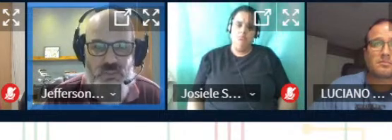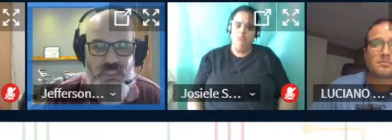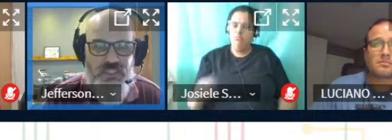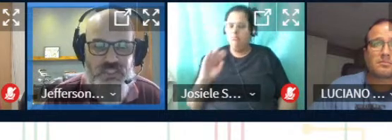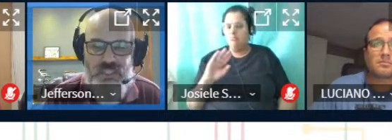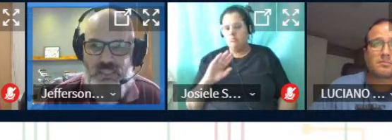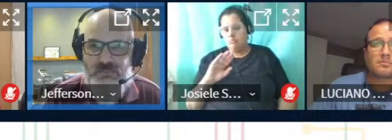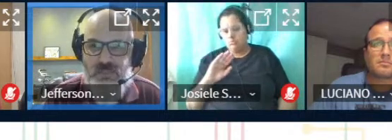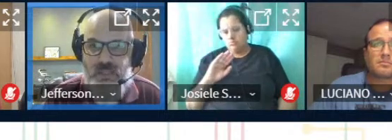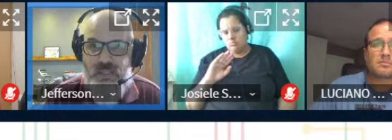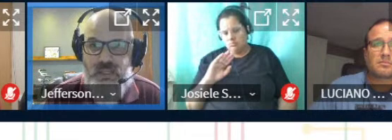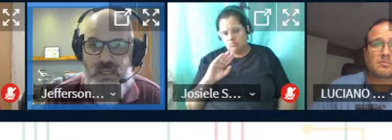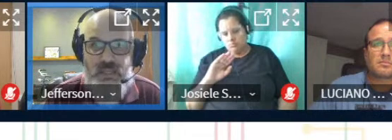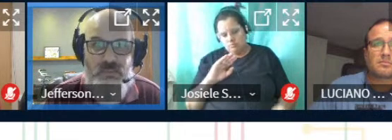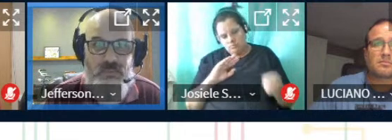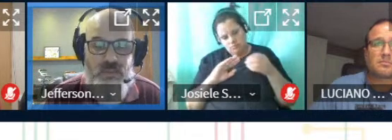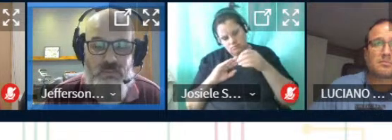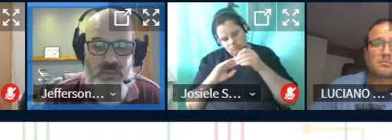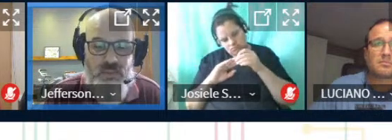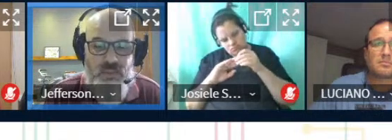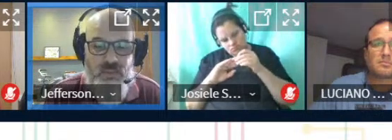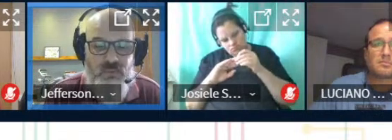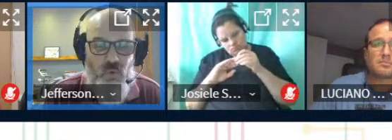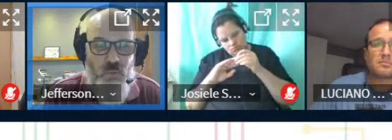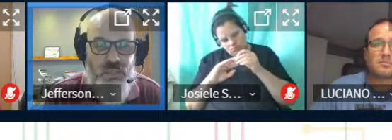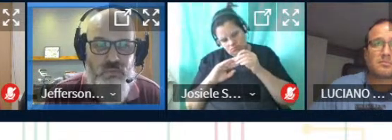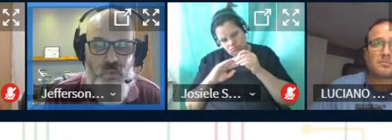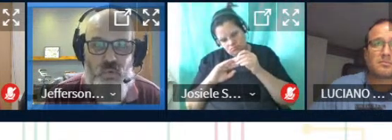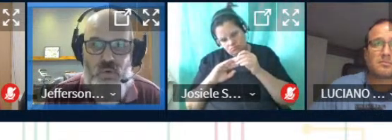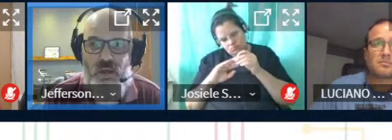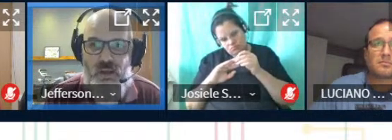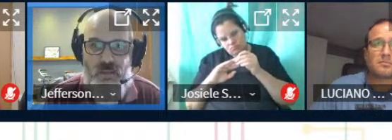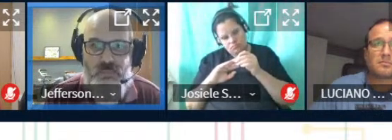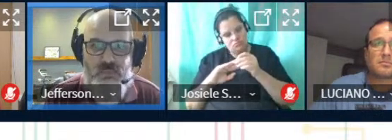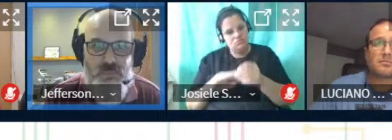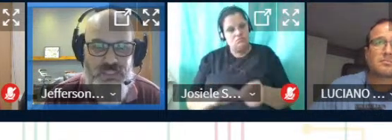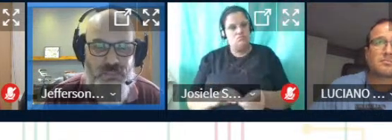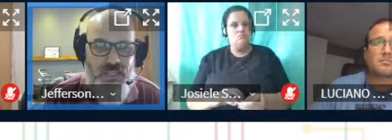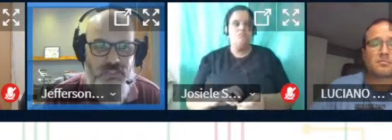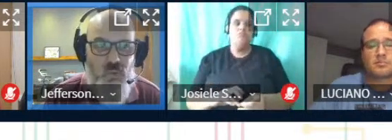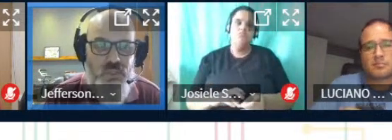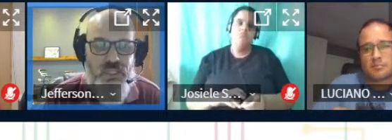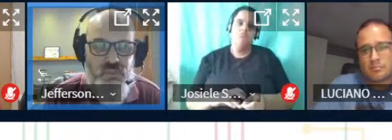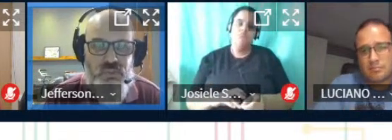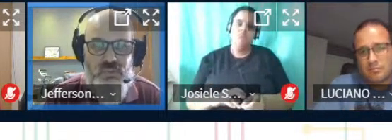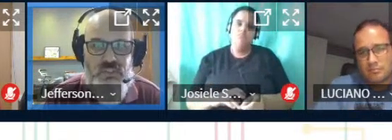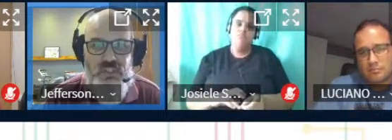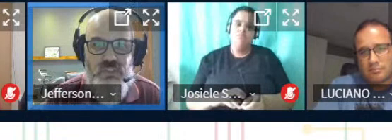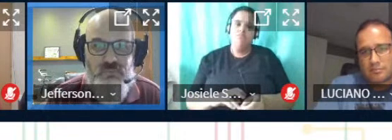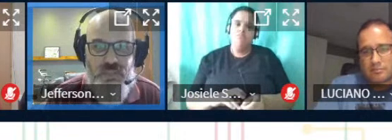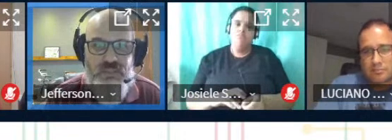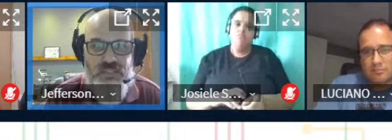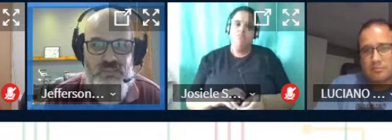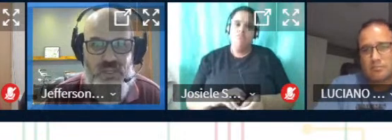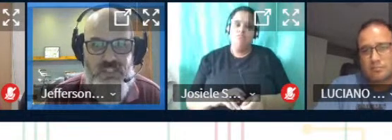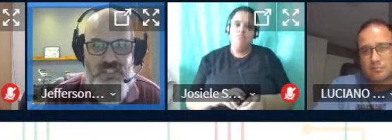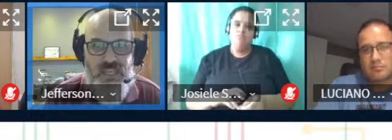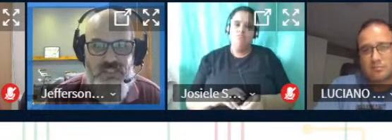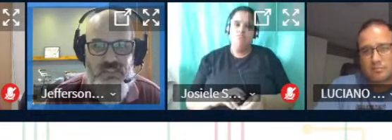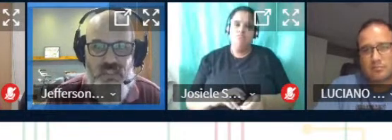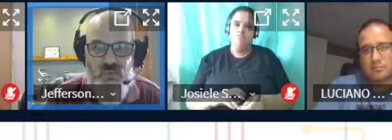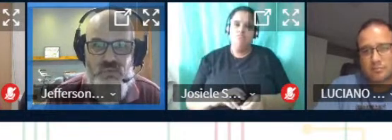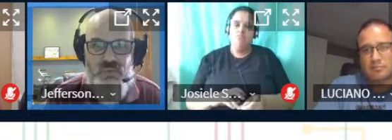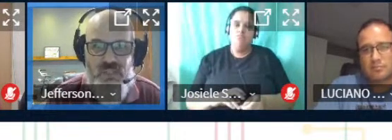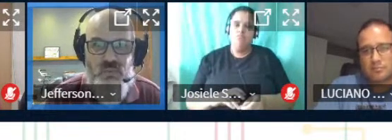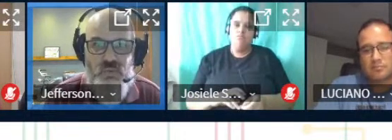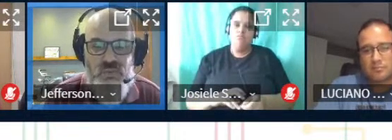dentro da modalidade integrada e me incomodava um pouco a perceber que as comunicações não existiam entre as diferentes